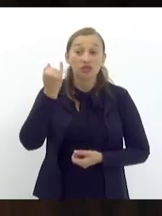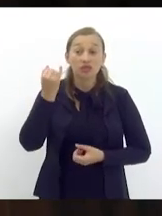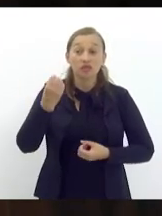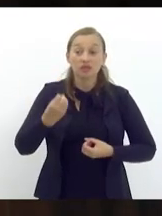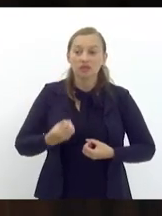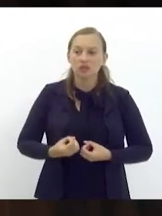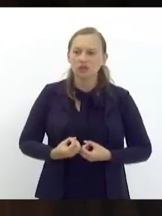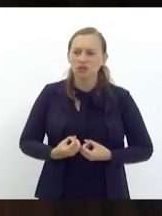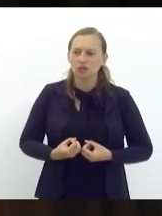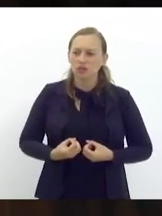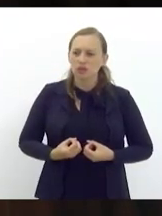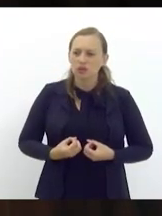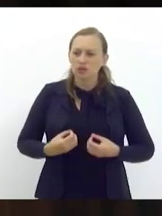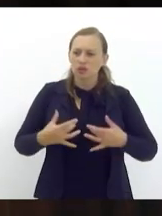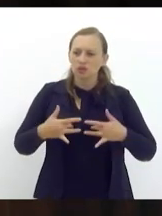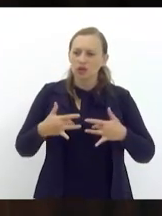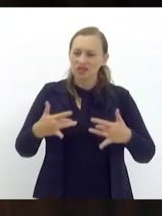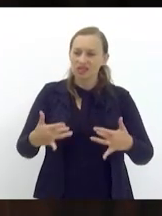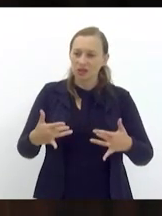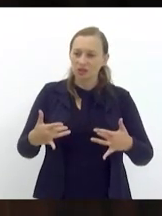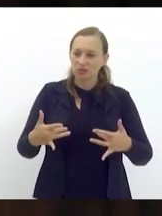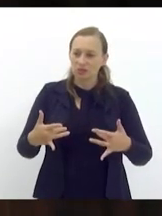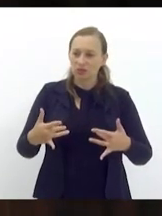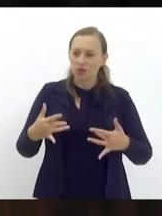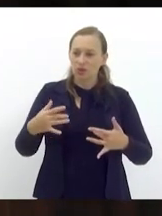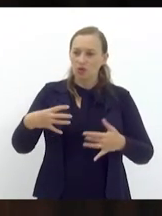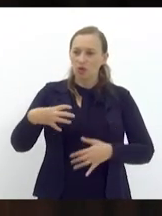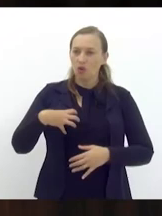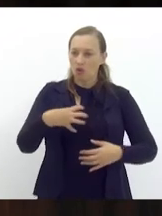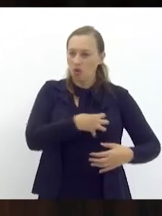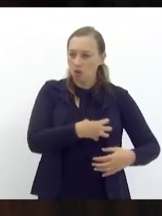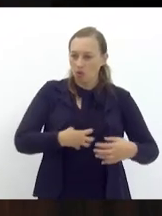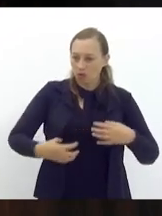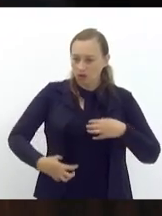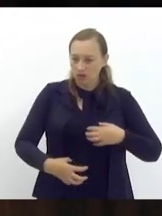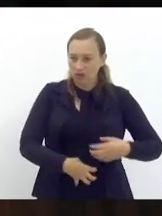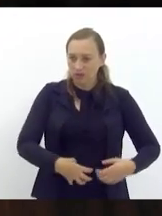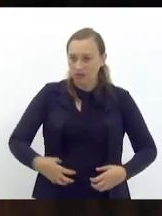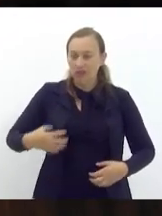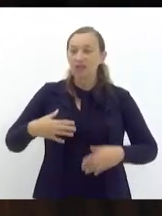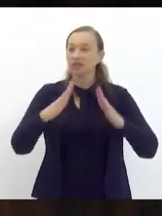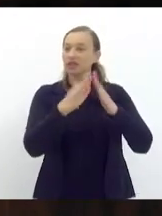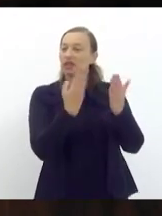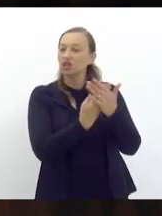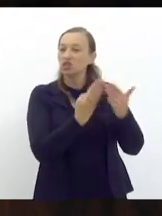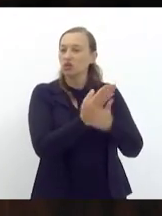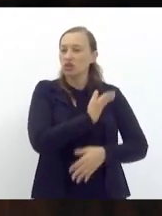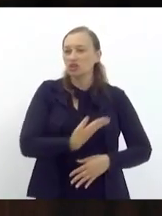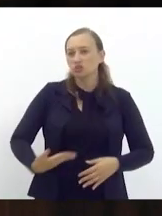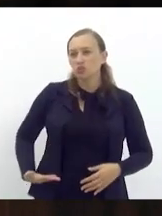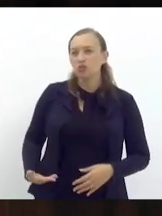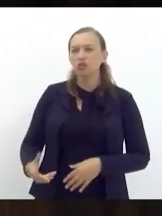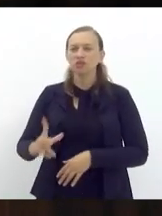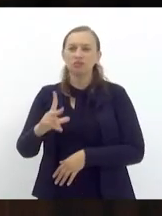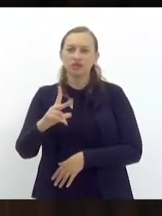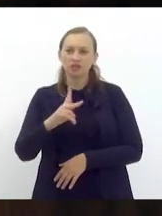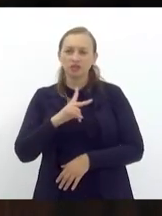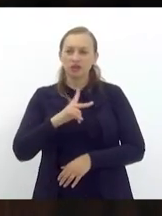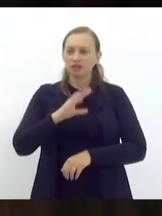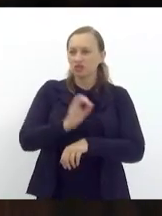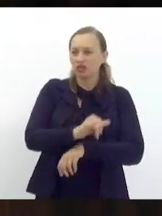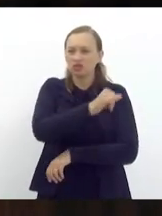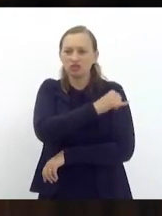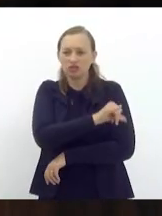de órgãos e de tecidos para transplante nas escolas públicas e privadas do ensino fundamental e médio do estado do de Janeiro